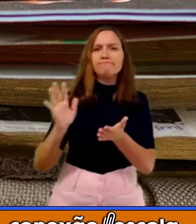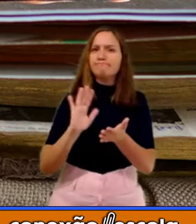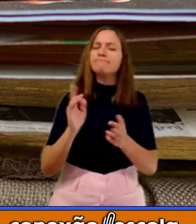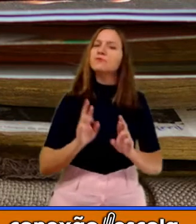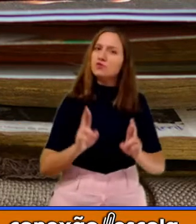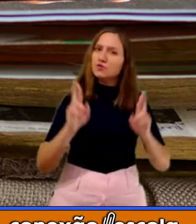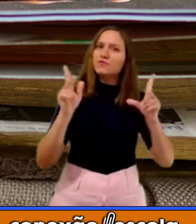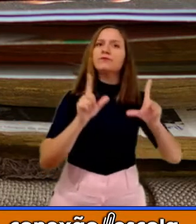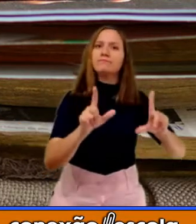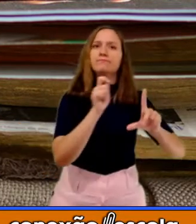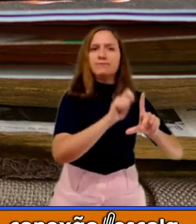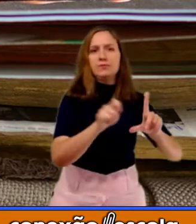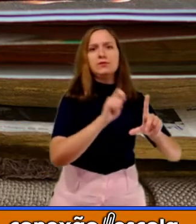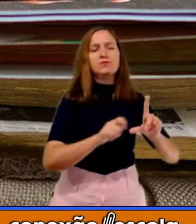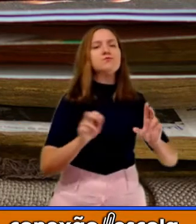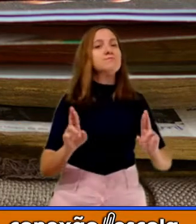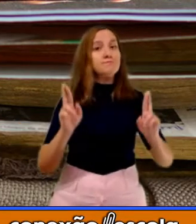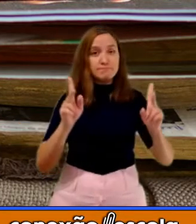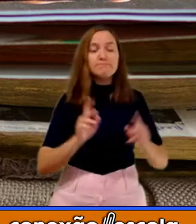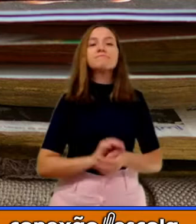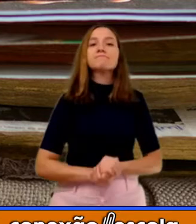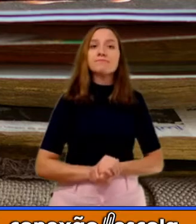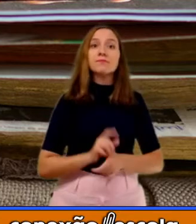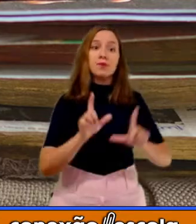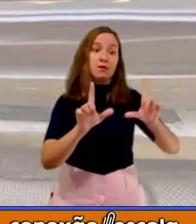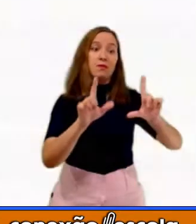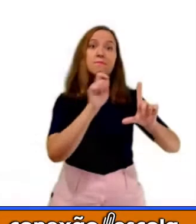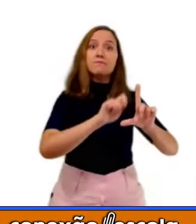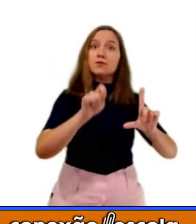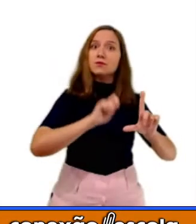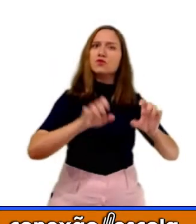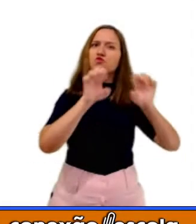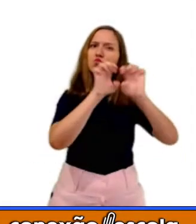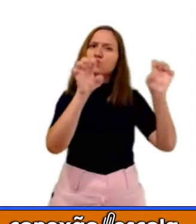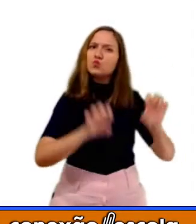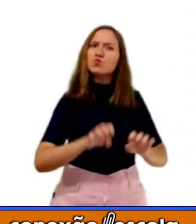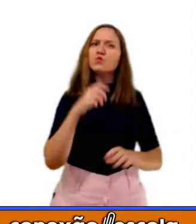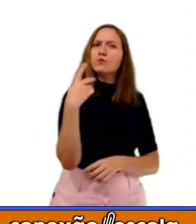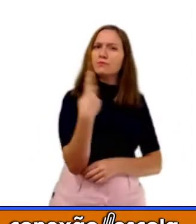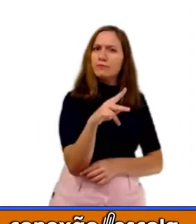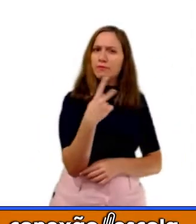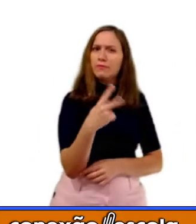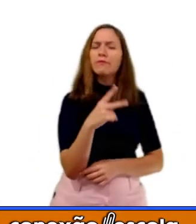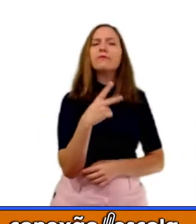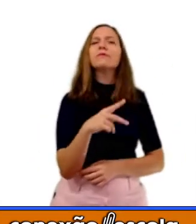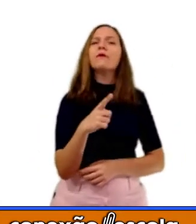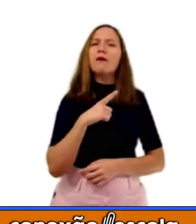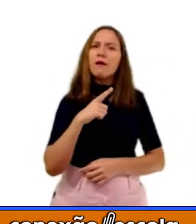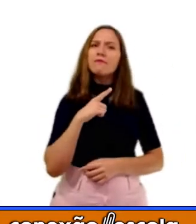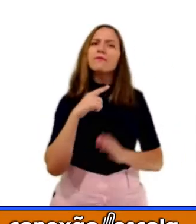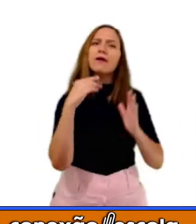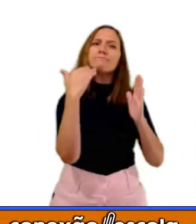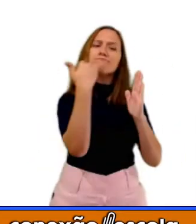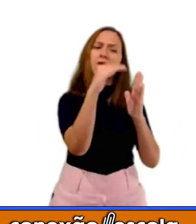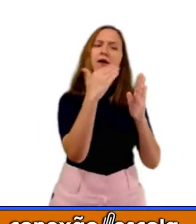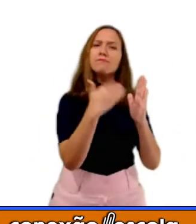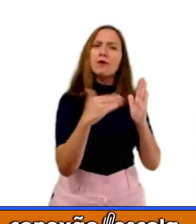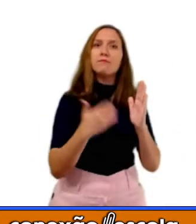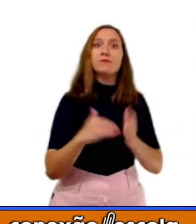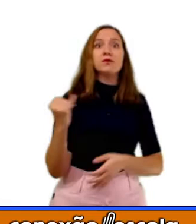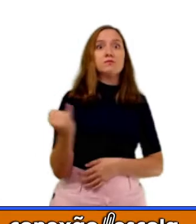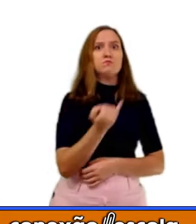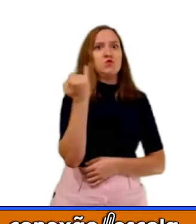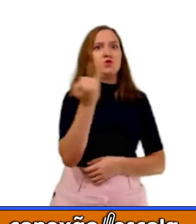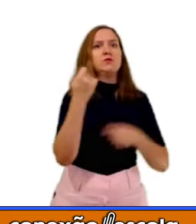Esse é um bilhete. Dentro da estrutura de um bilhete, nós temos partes que são importantes